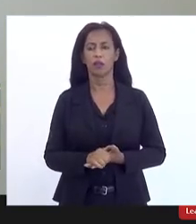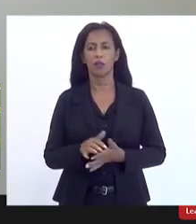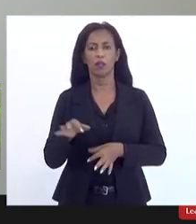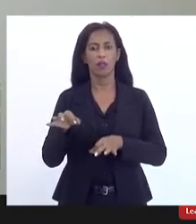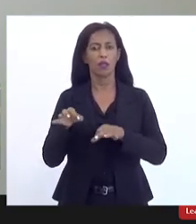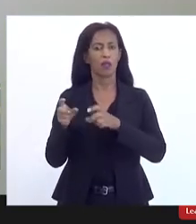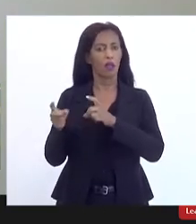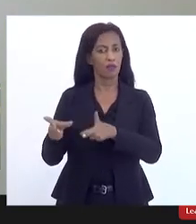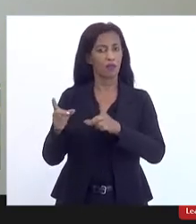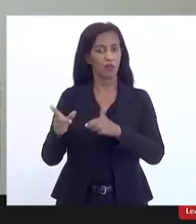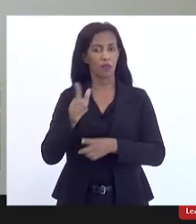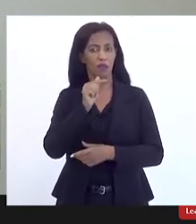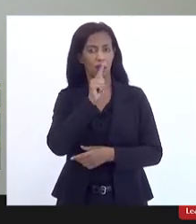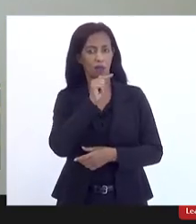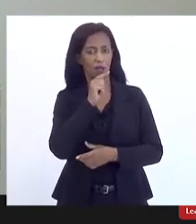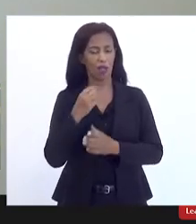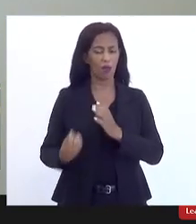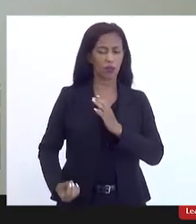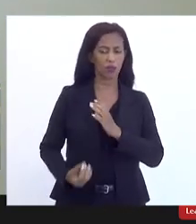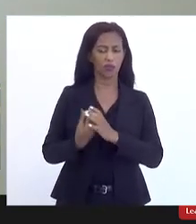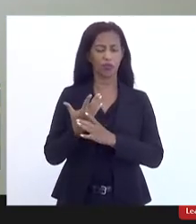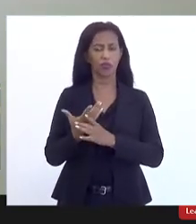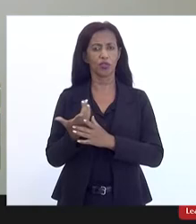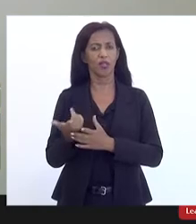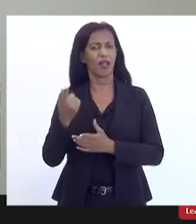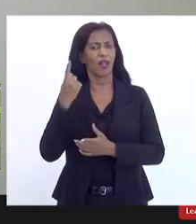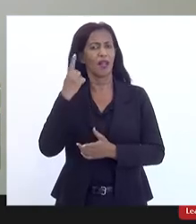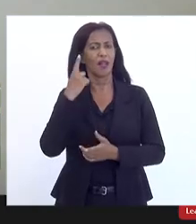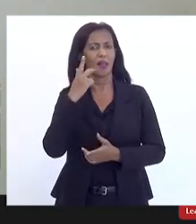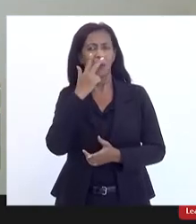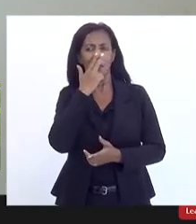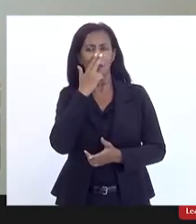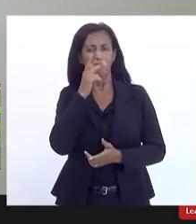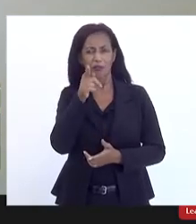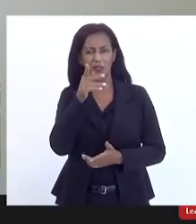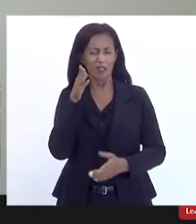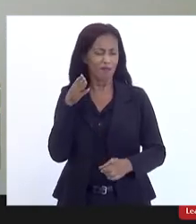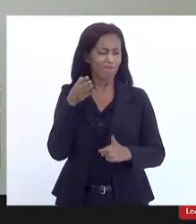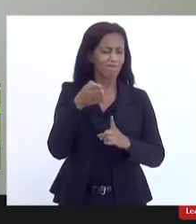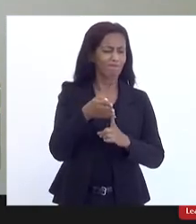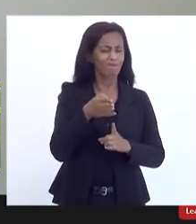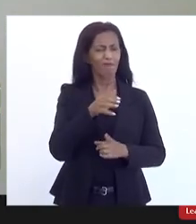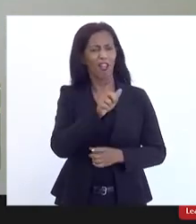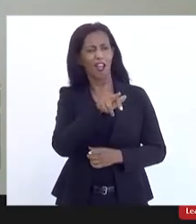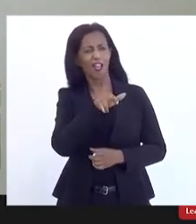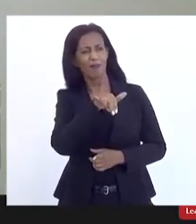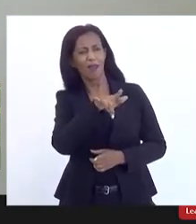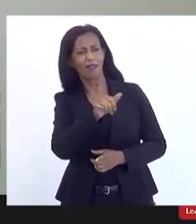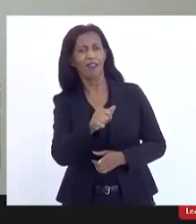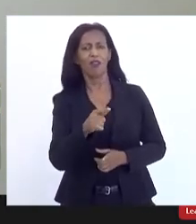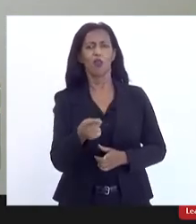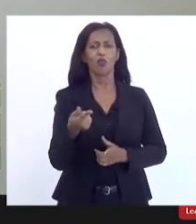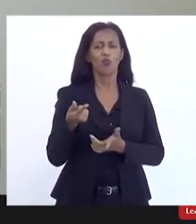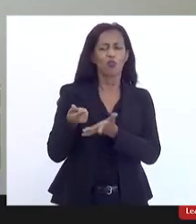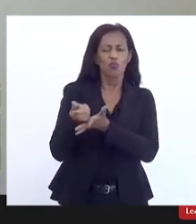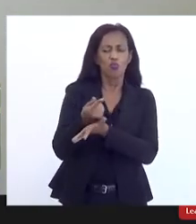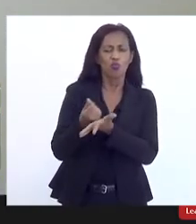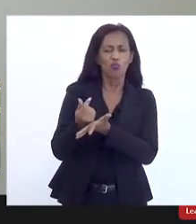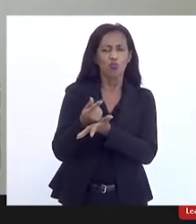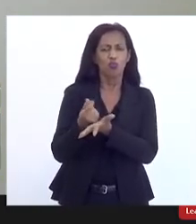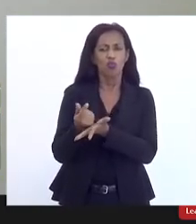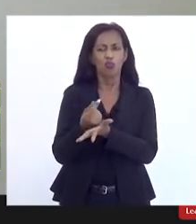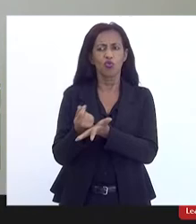privatização da CEDAI o que iria acontecer com o dinheiro você matou a pau Arimaté o dinheiro vai comprar o